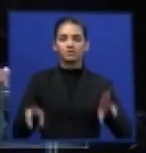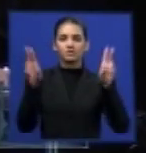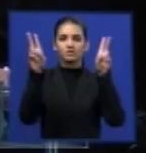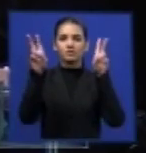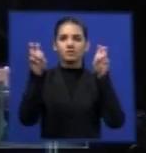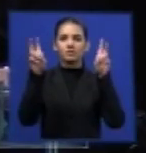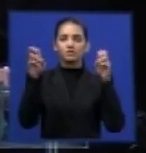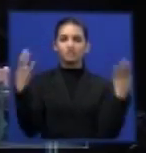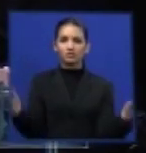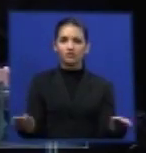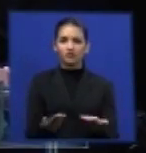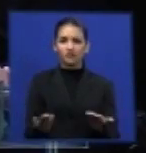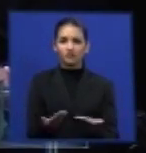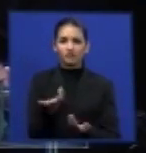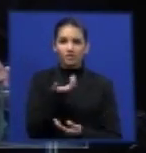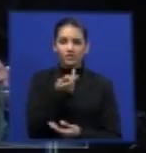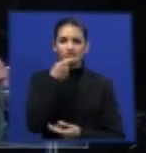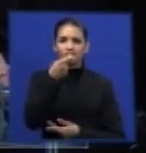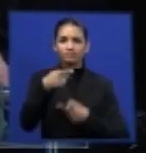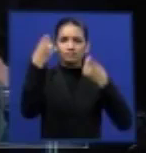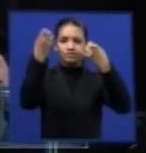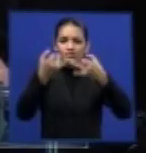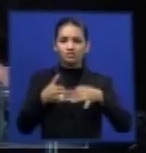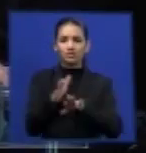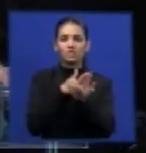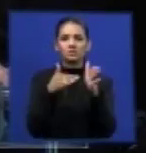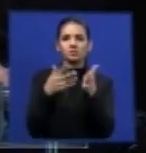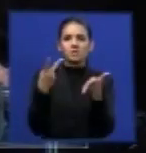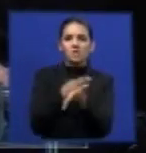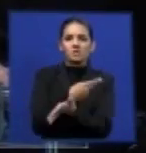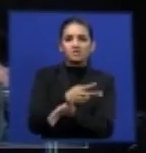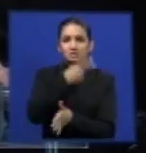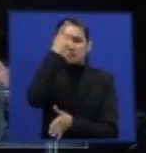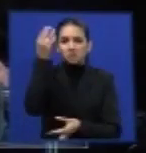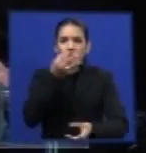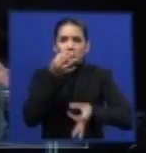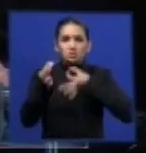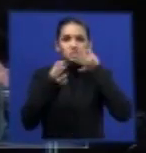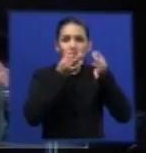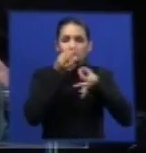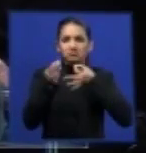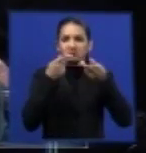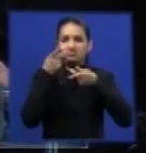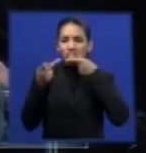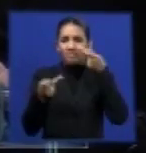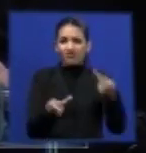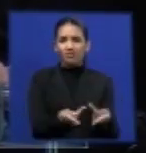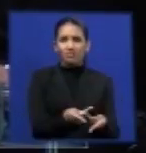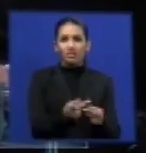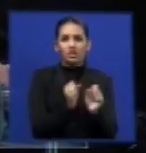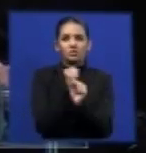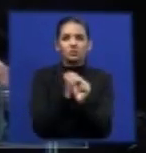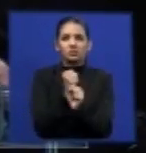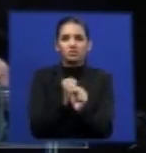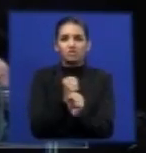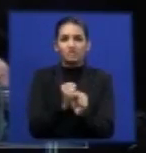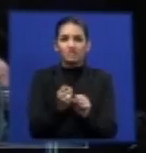é desmistificar o que se gerou durante muitos anos sobre o mito do lixo europeu